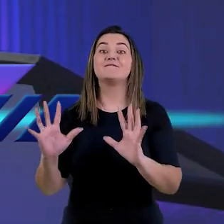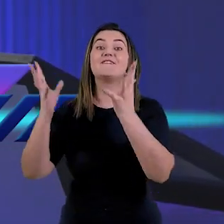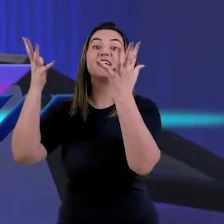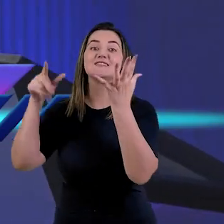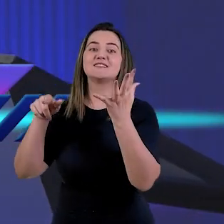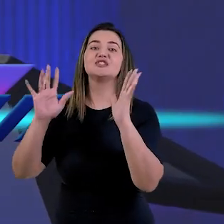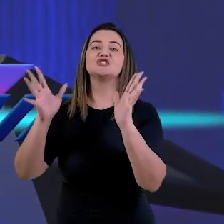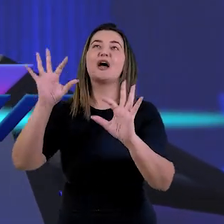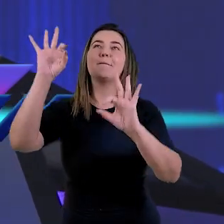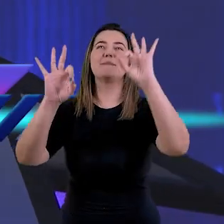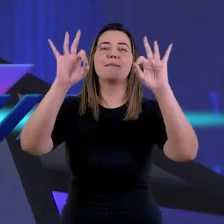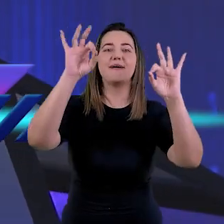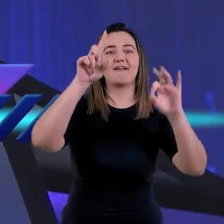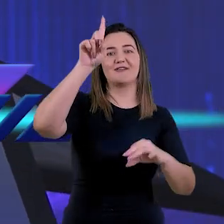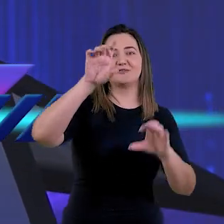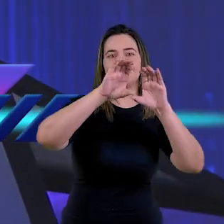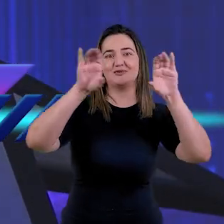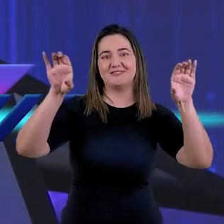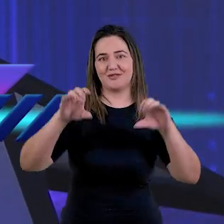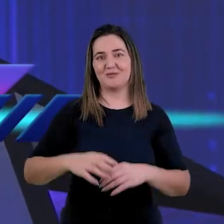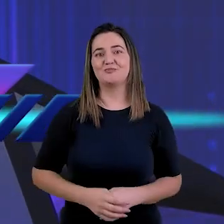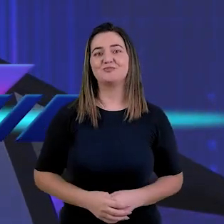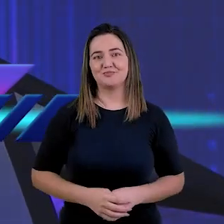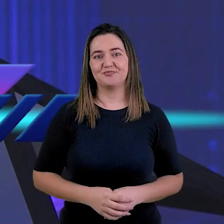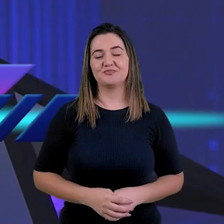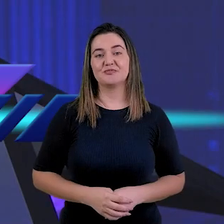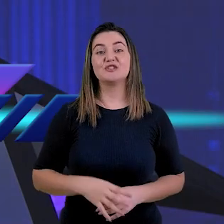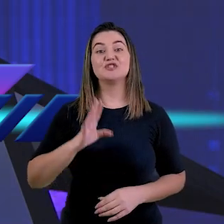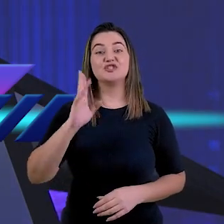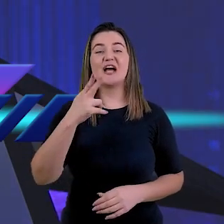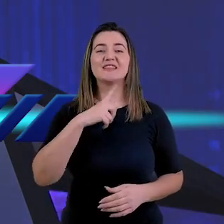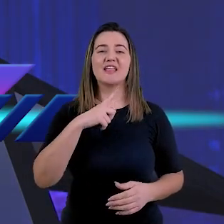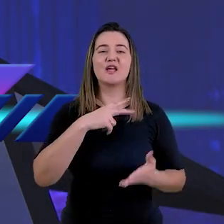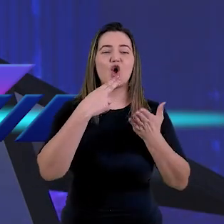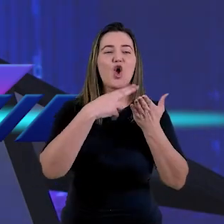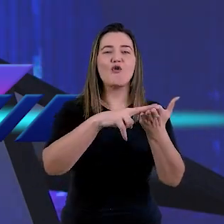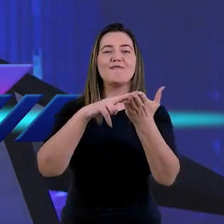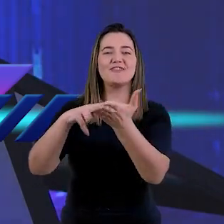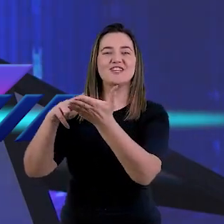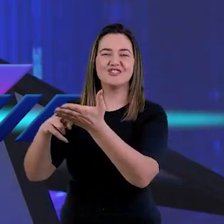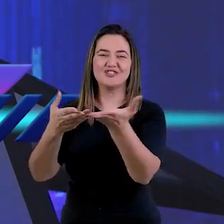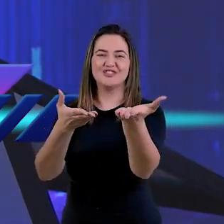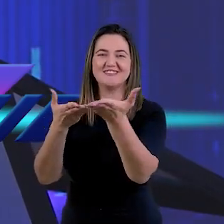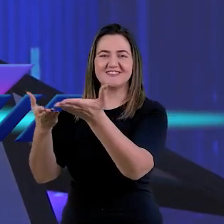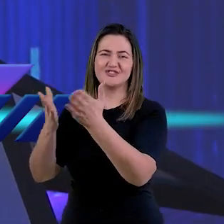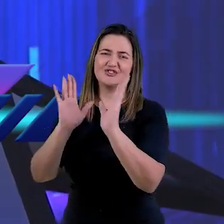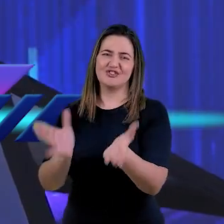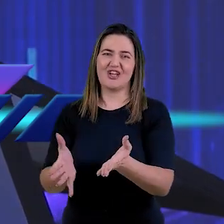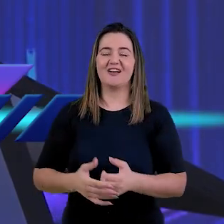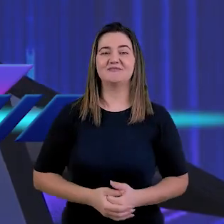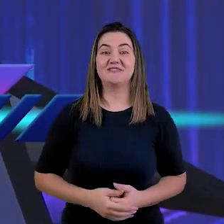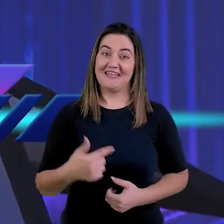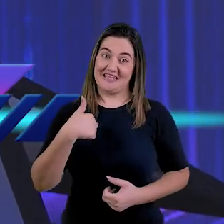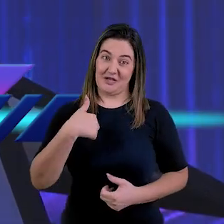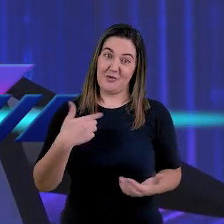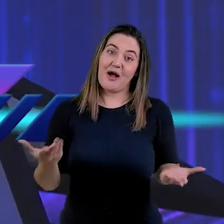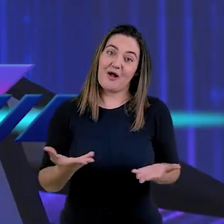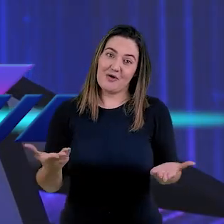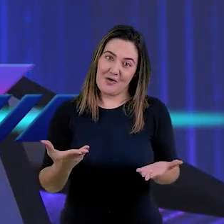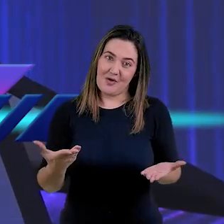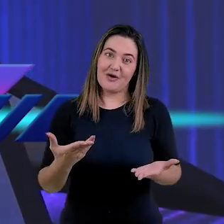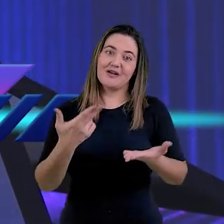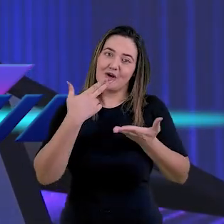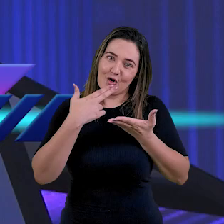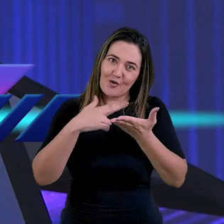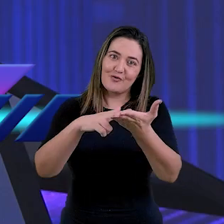que a festa já está preparada. Os convites já foram distribuídos. E